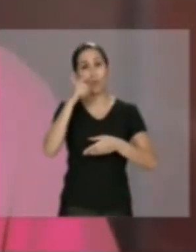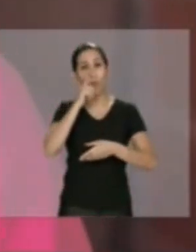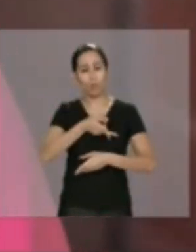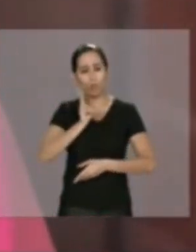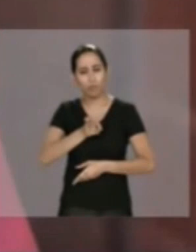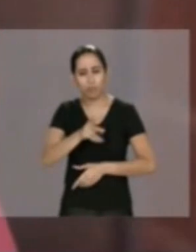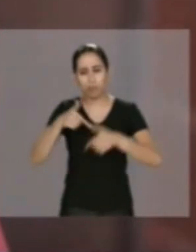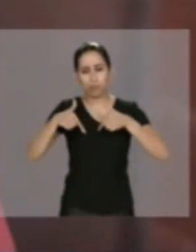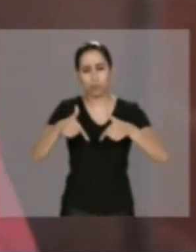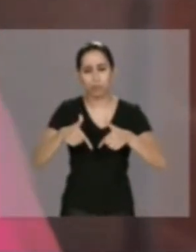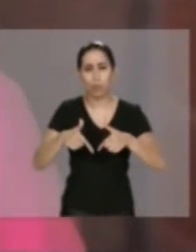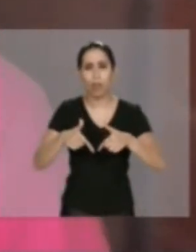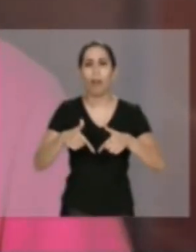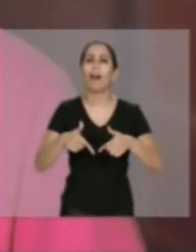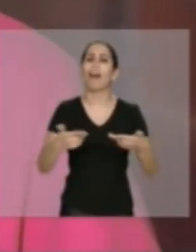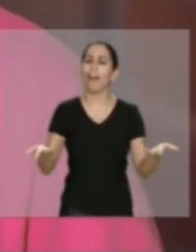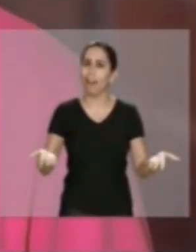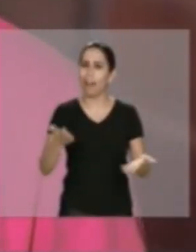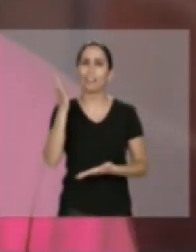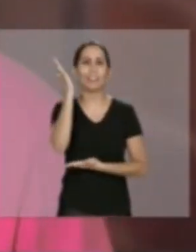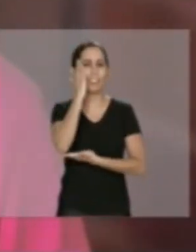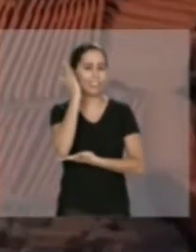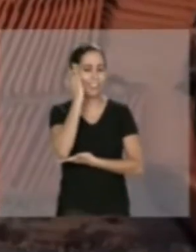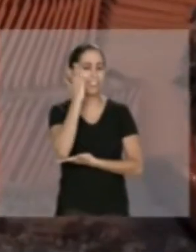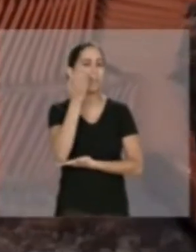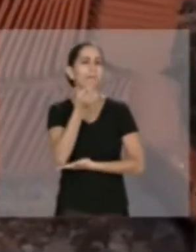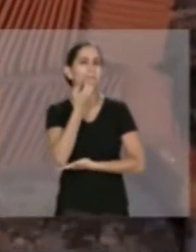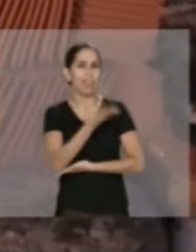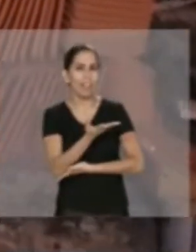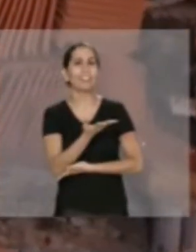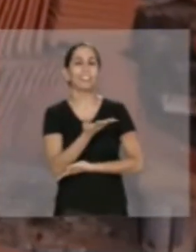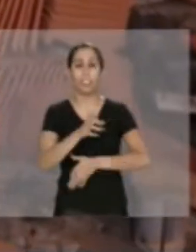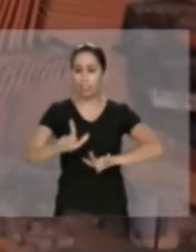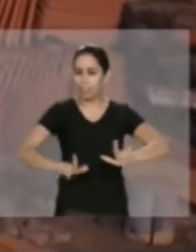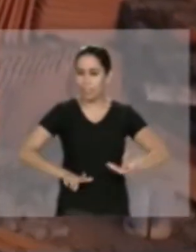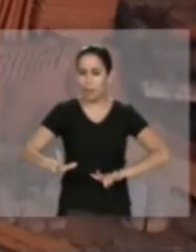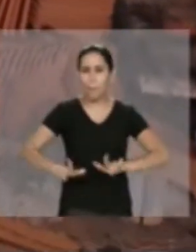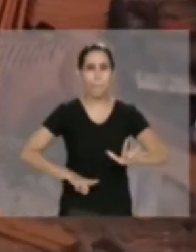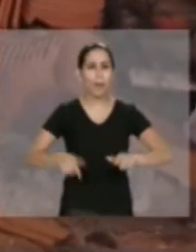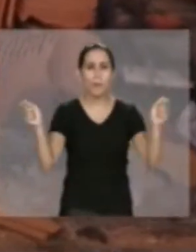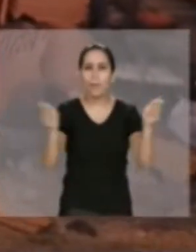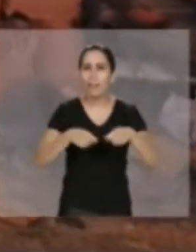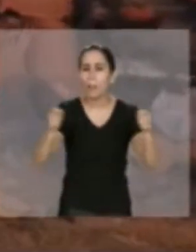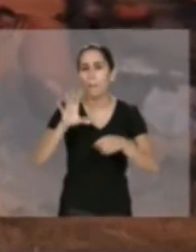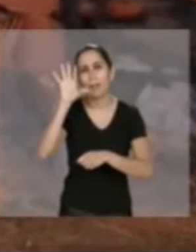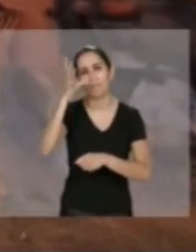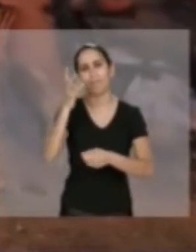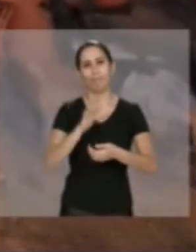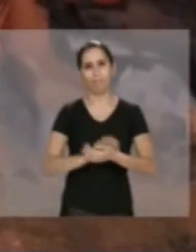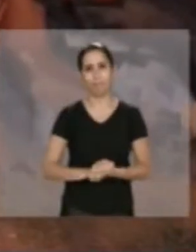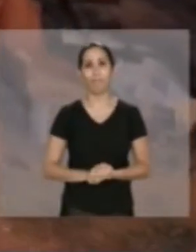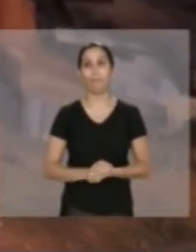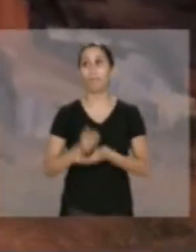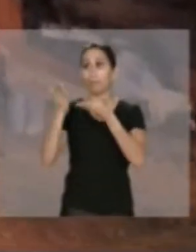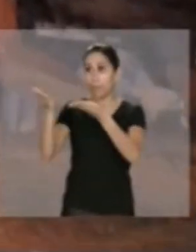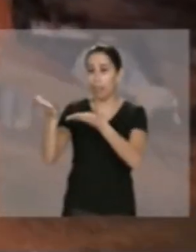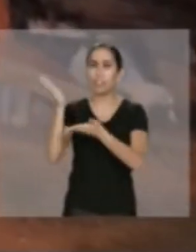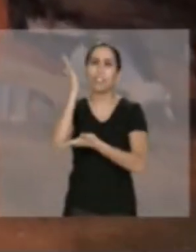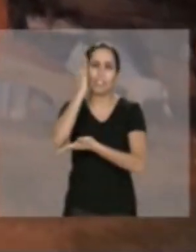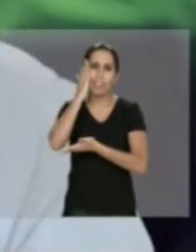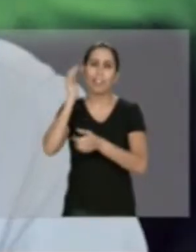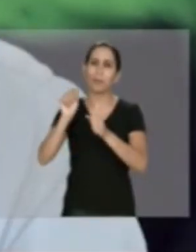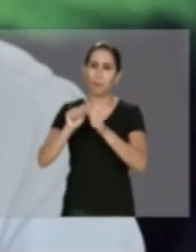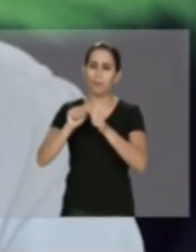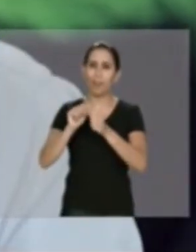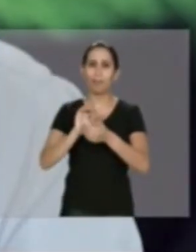esperar. Conto com o seu voto para seguir em frente nessa luta. Porque se tem uma coisa que eu sei bem, é que nada resiste à